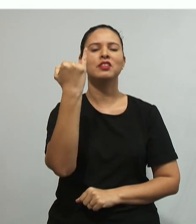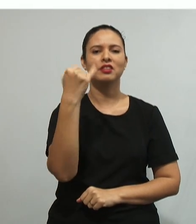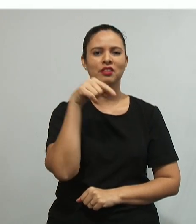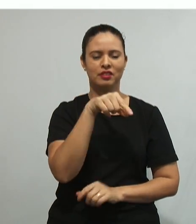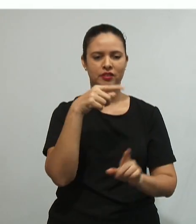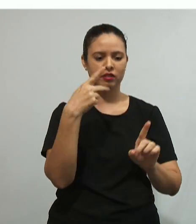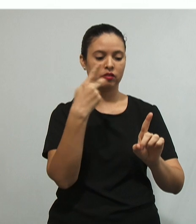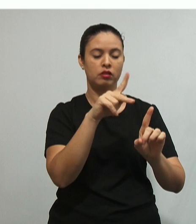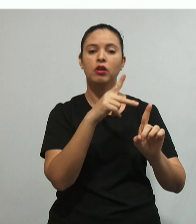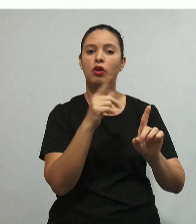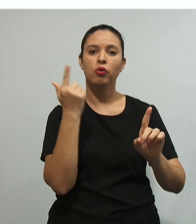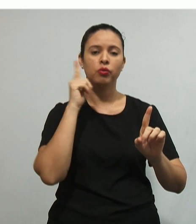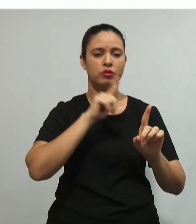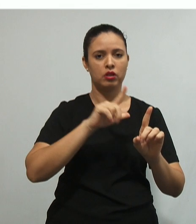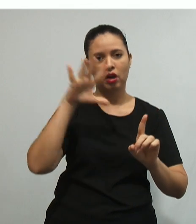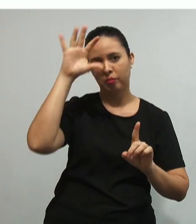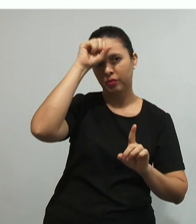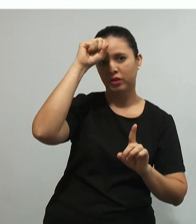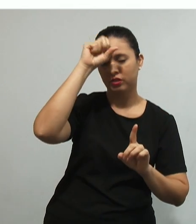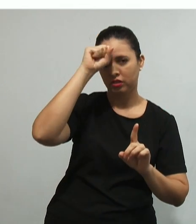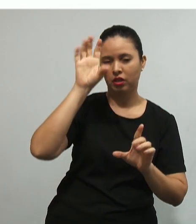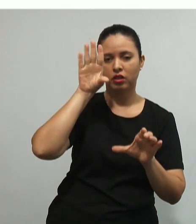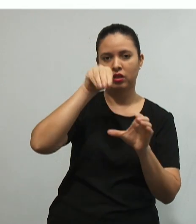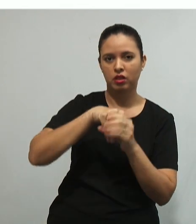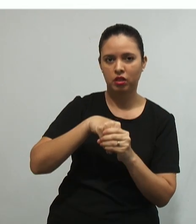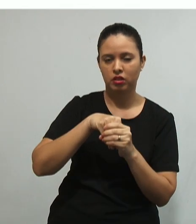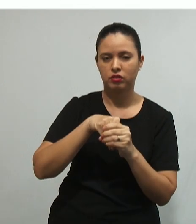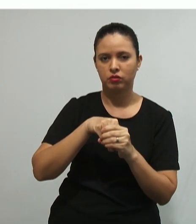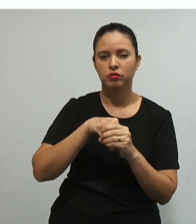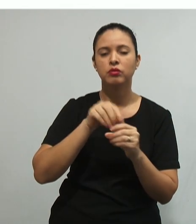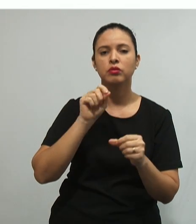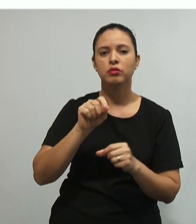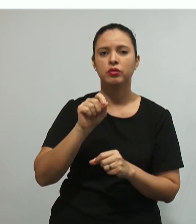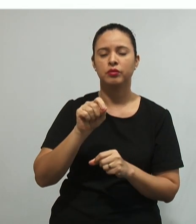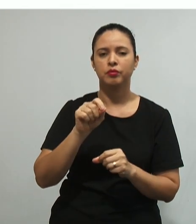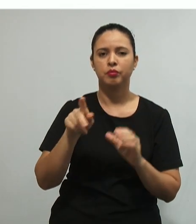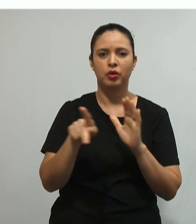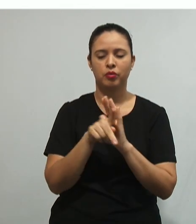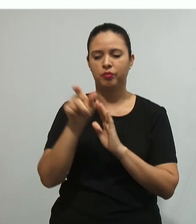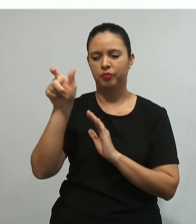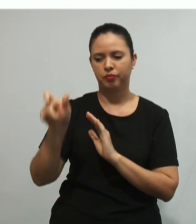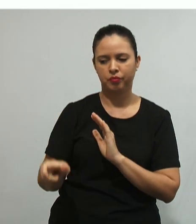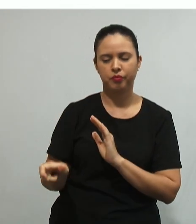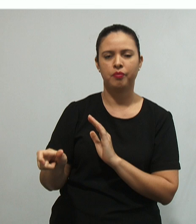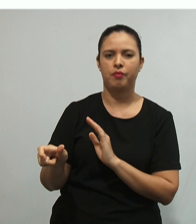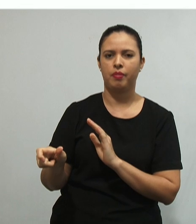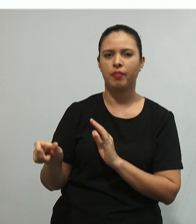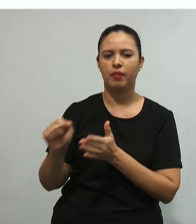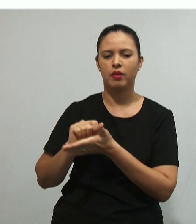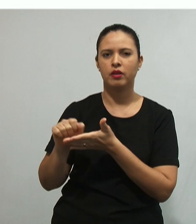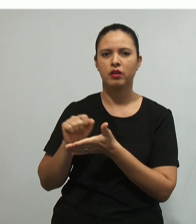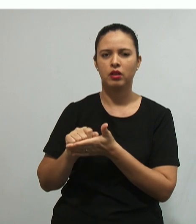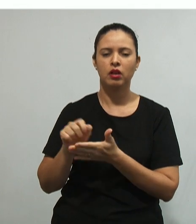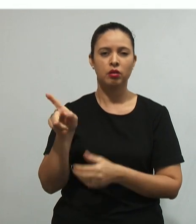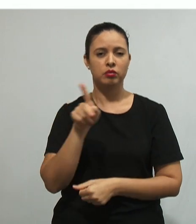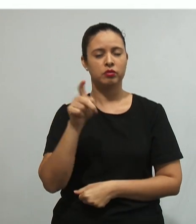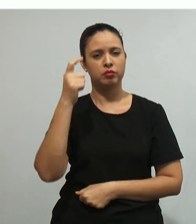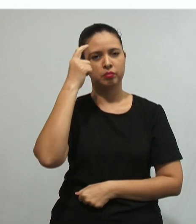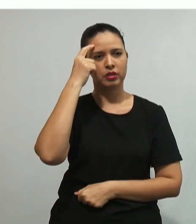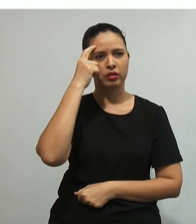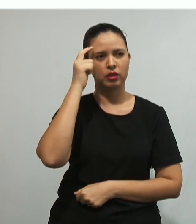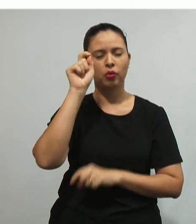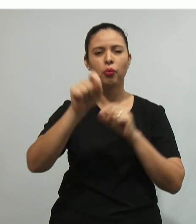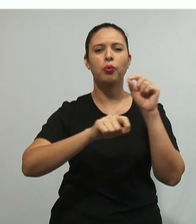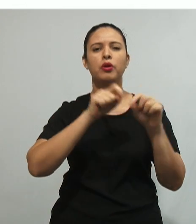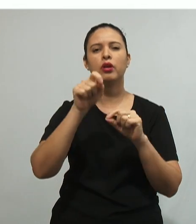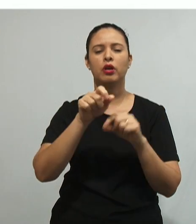a aprendizagem significativa dentro dessa perspectiva do Ausbell. Então, o professor vai levar em consideração aquilo